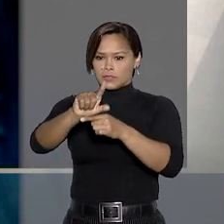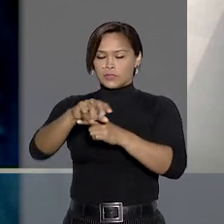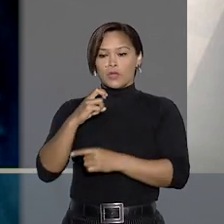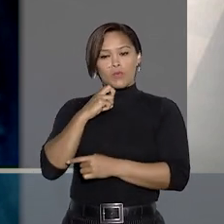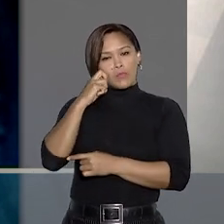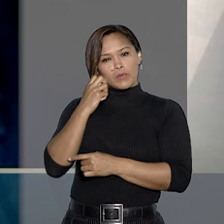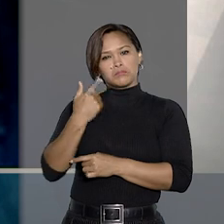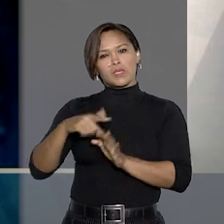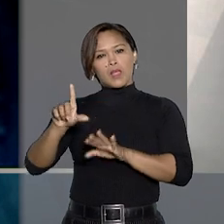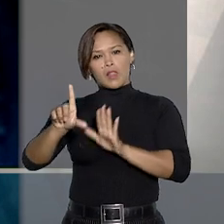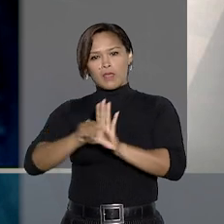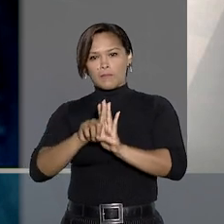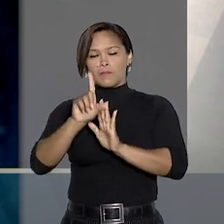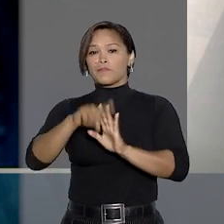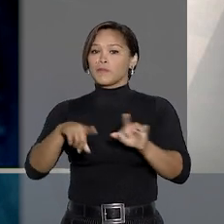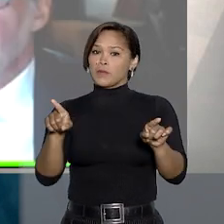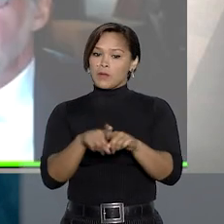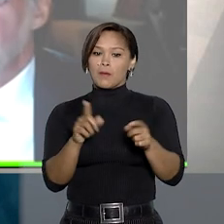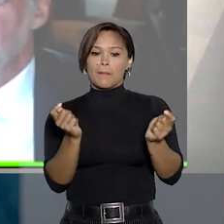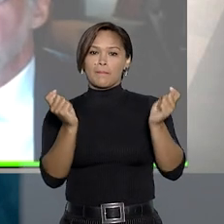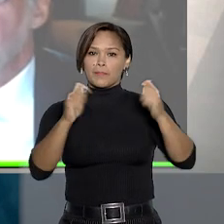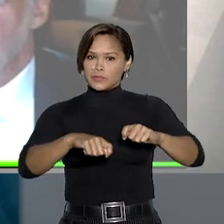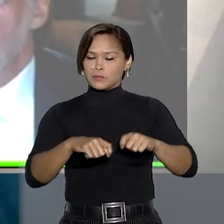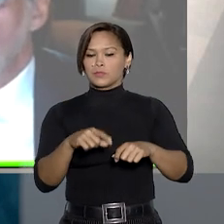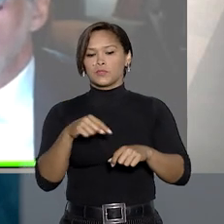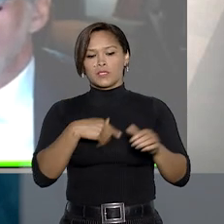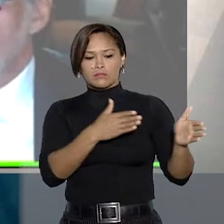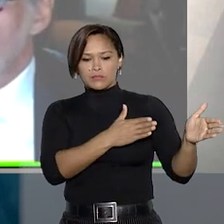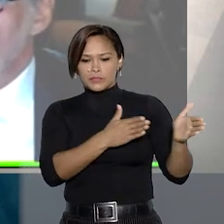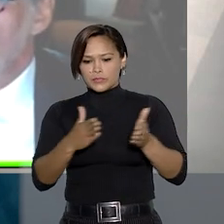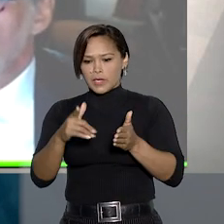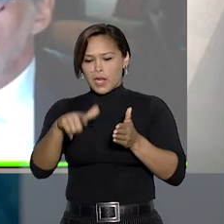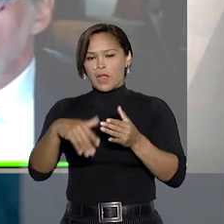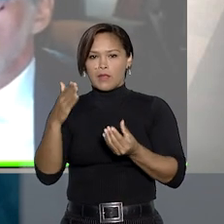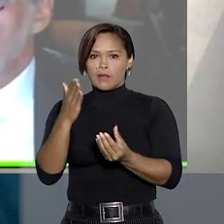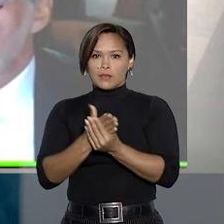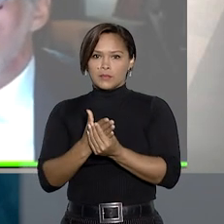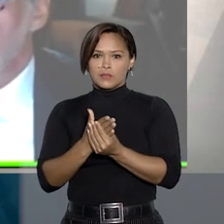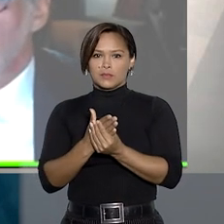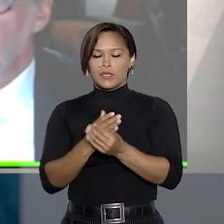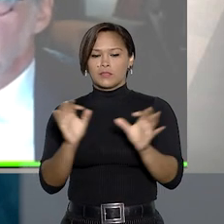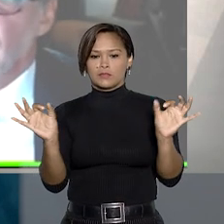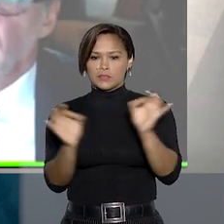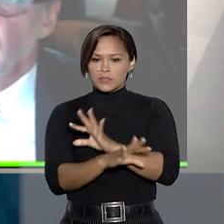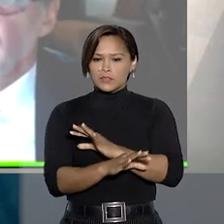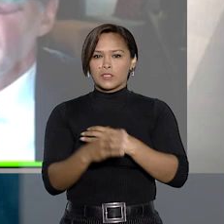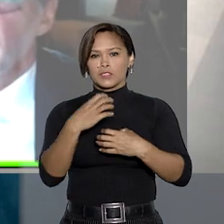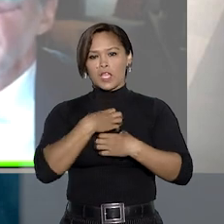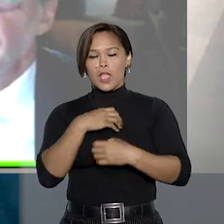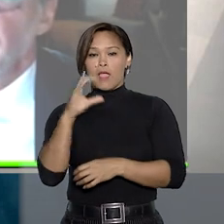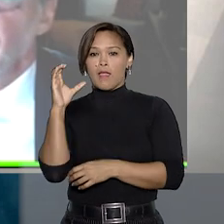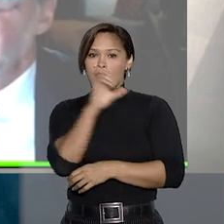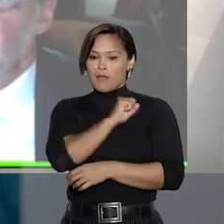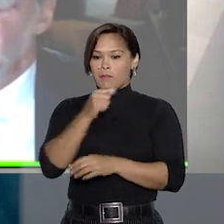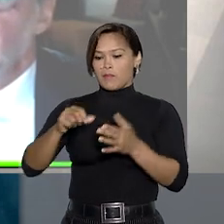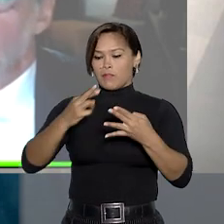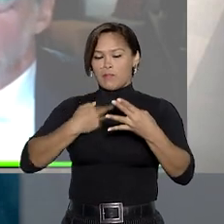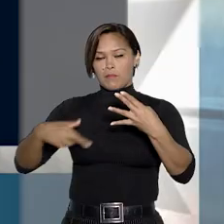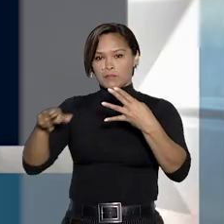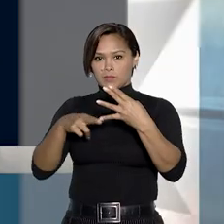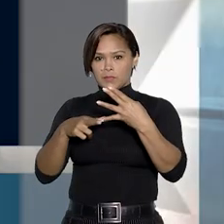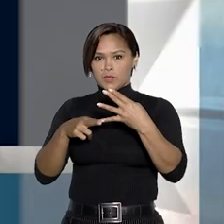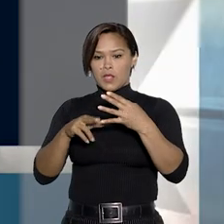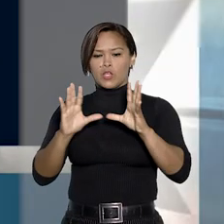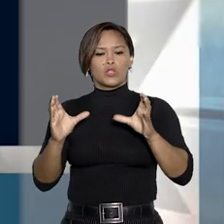constrangimento ilegal, porque havia a possibilidade de que a tramitação deste processo se encerrasse de maneira mais rápida em primeiro